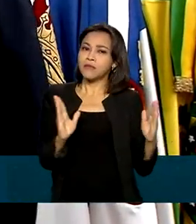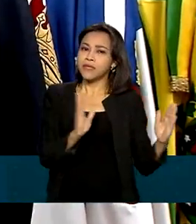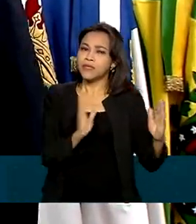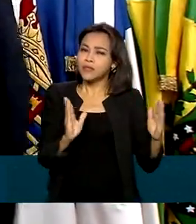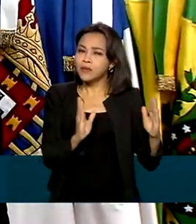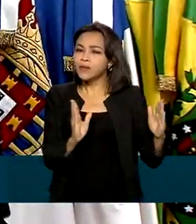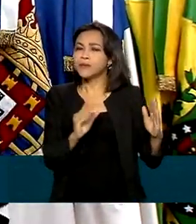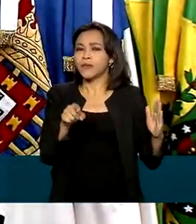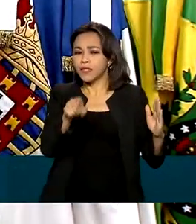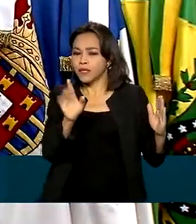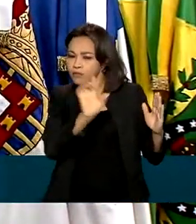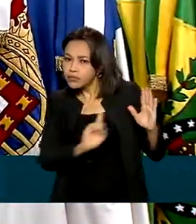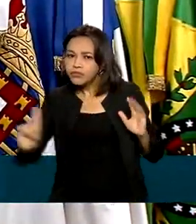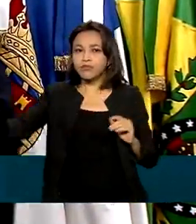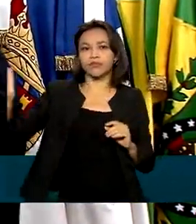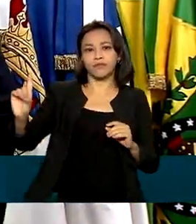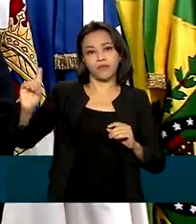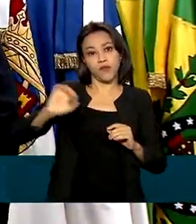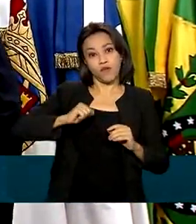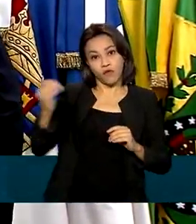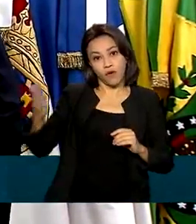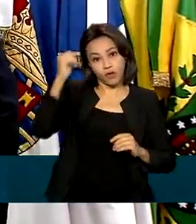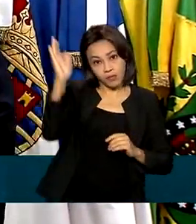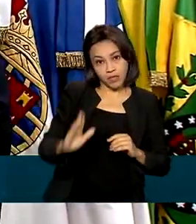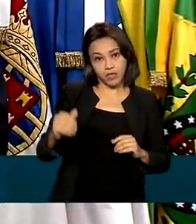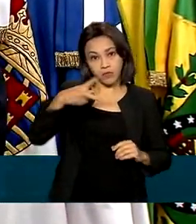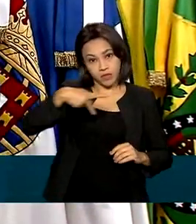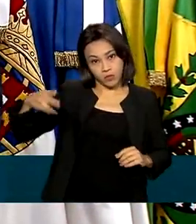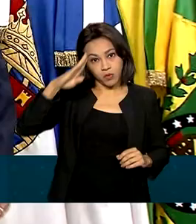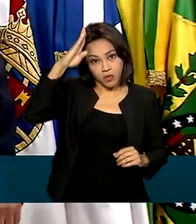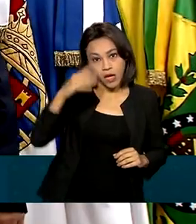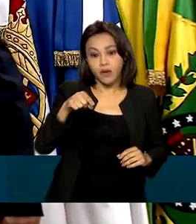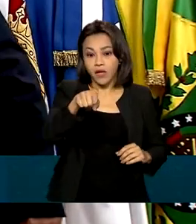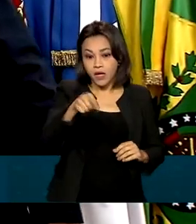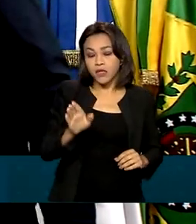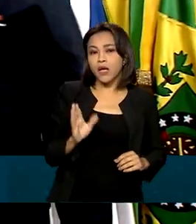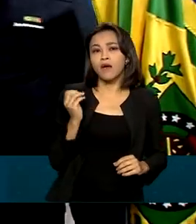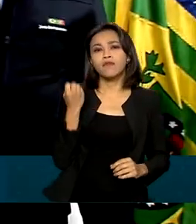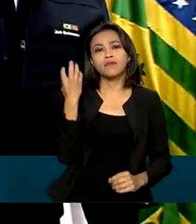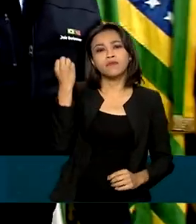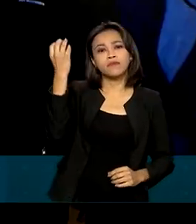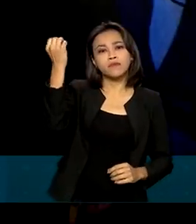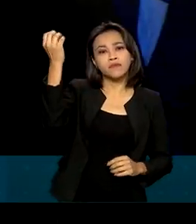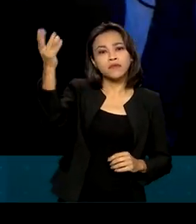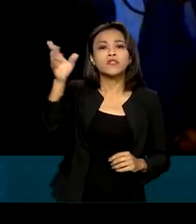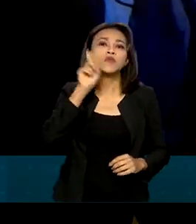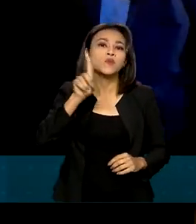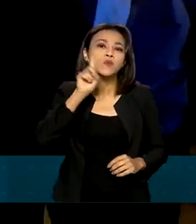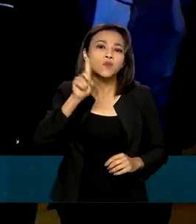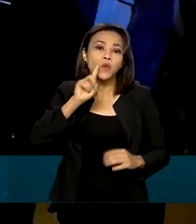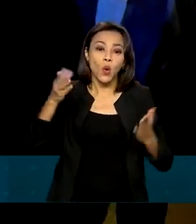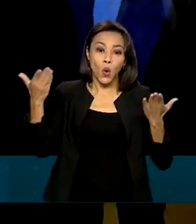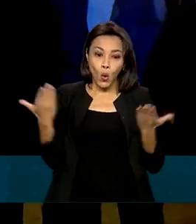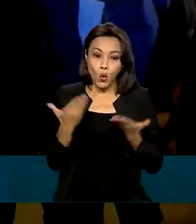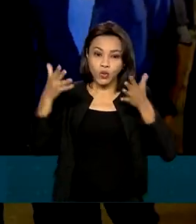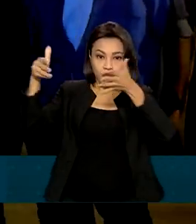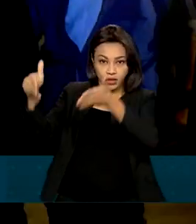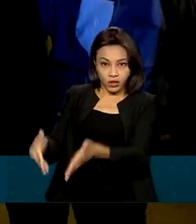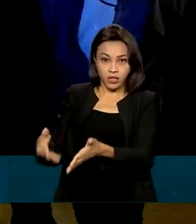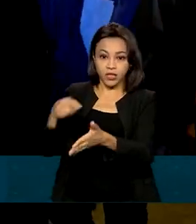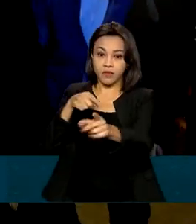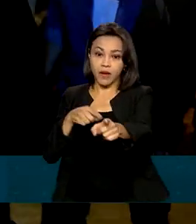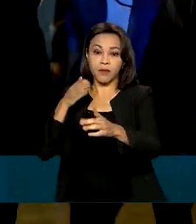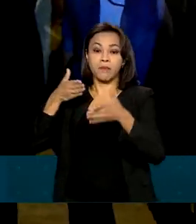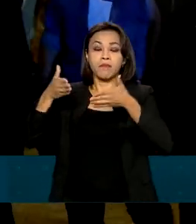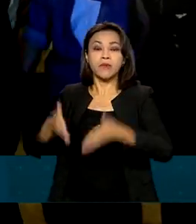Bolsonaro estará fora do país. O presidente Bolsonaro está a caminho de Los Angeles, nos Estados Unidos, onde desembarca hoje para participar